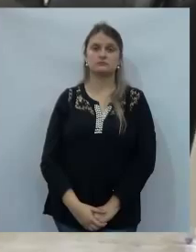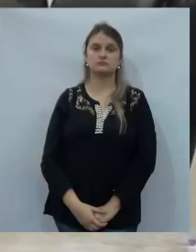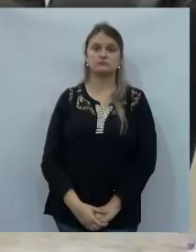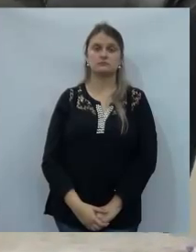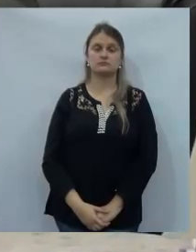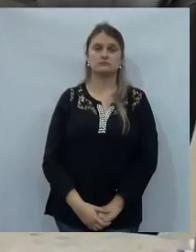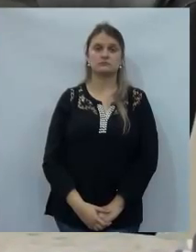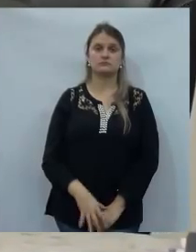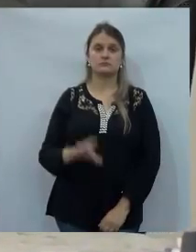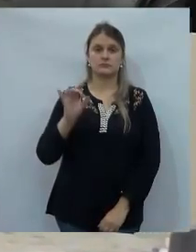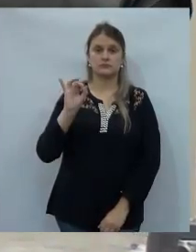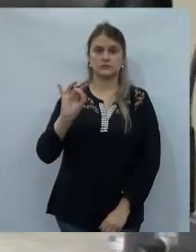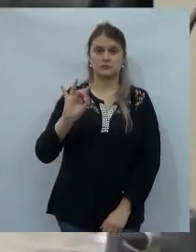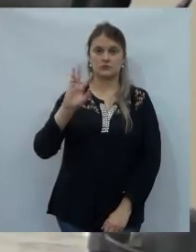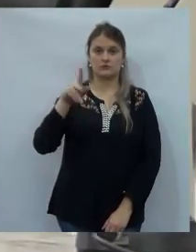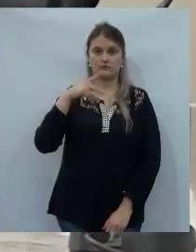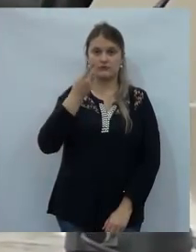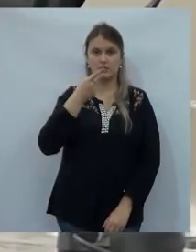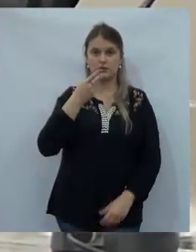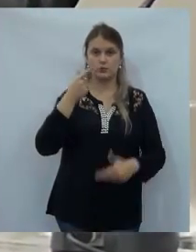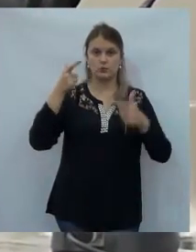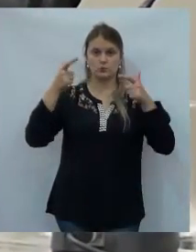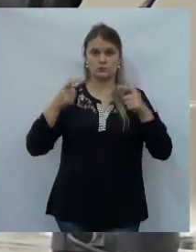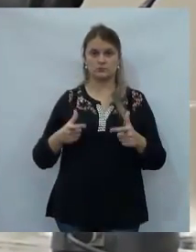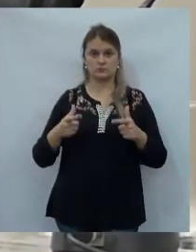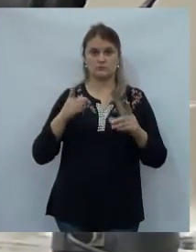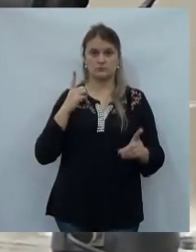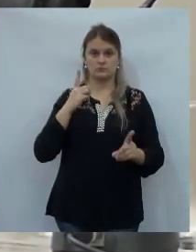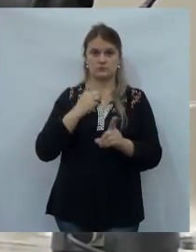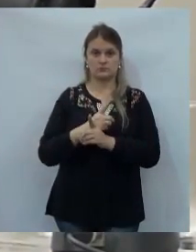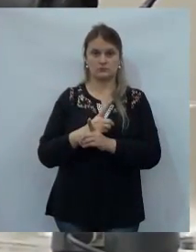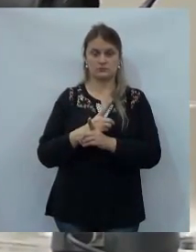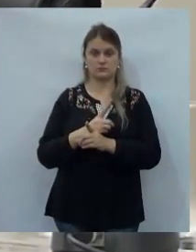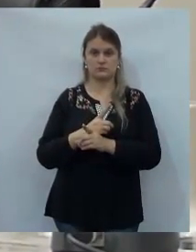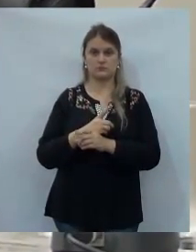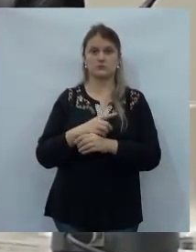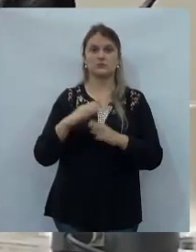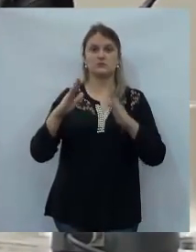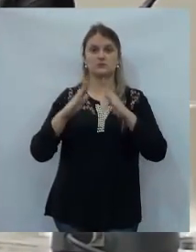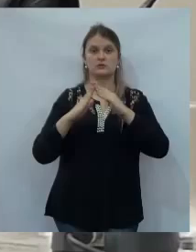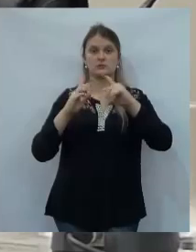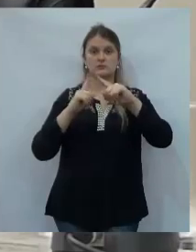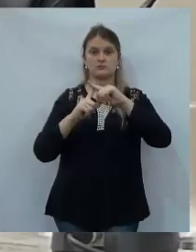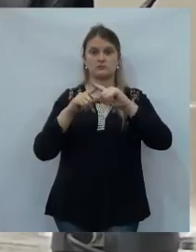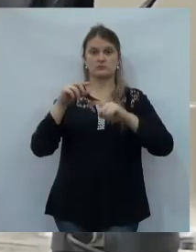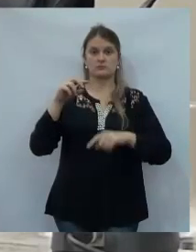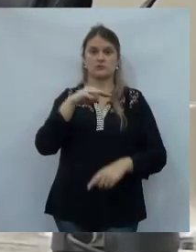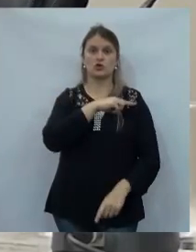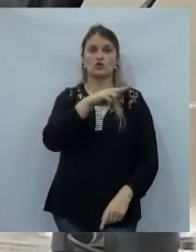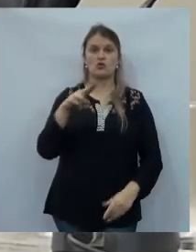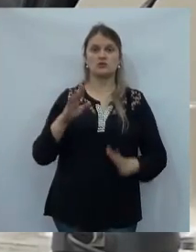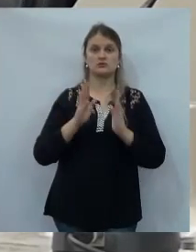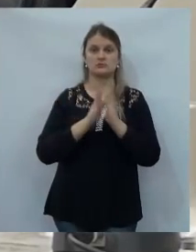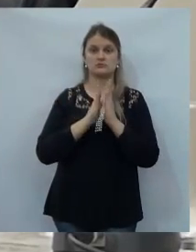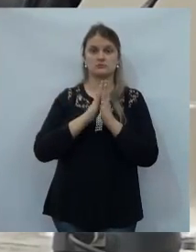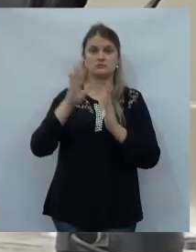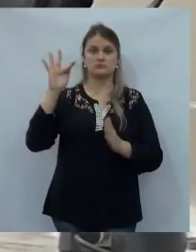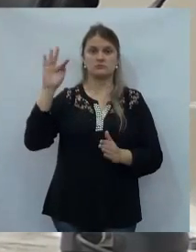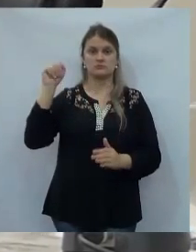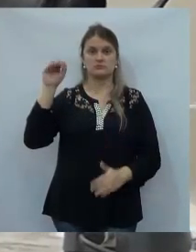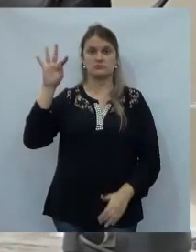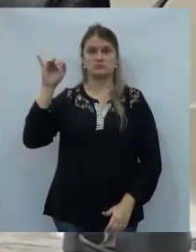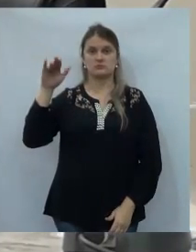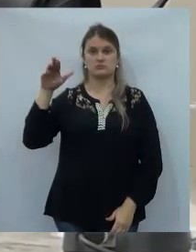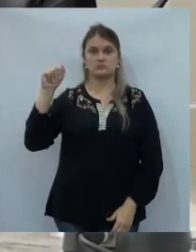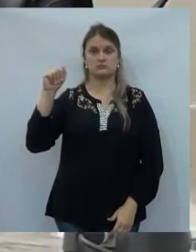Só salientando a localização do encontro, será no pavilhão da igreja Nossa Senhora de Fátima. O vereador